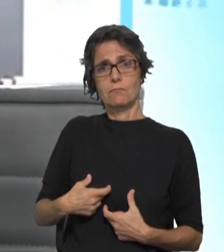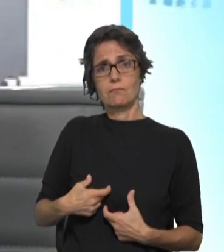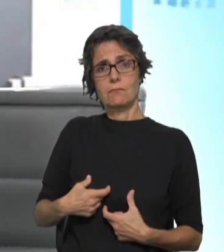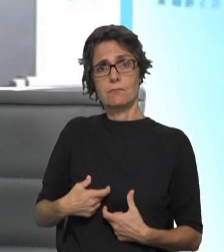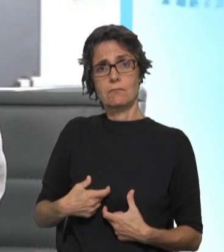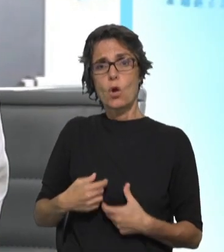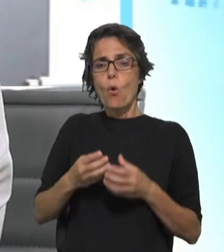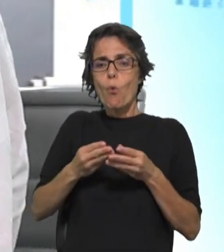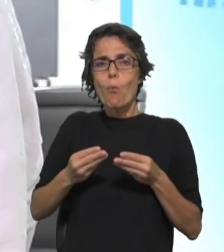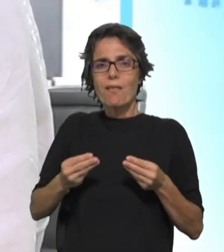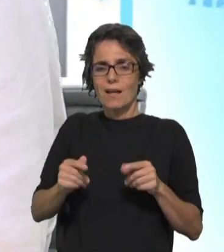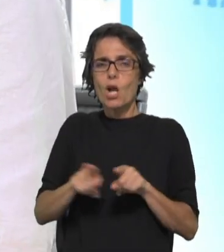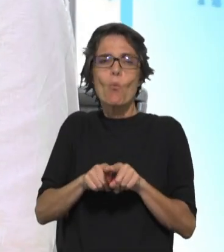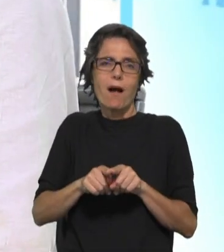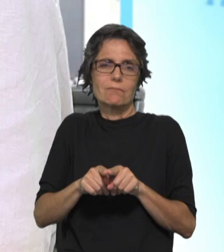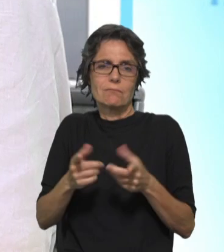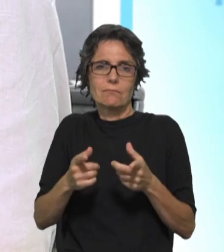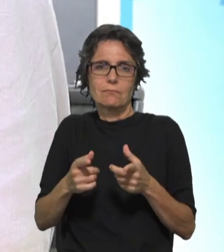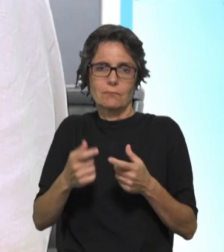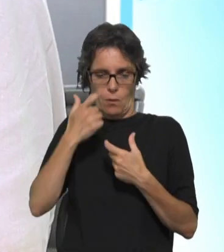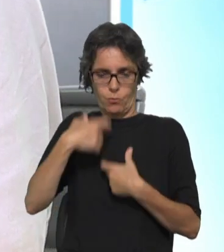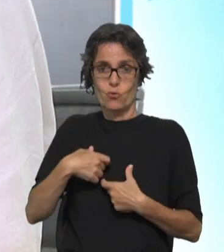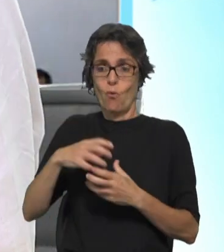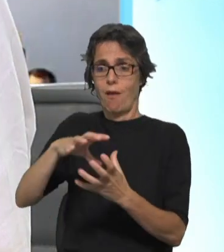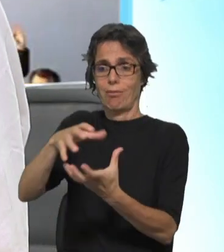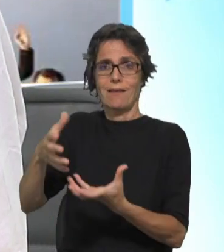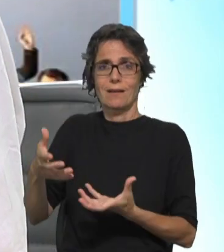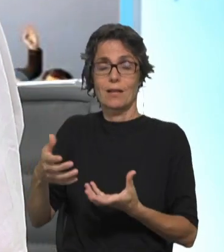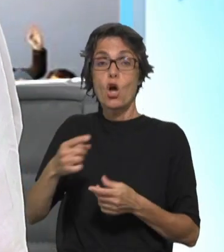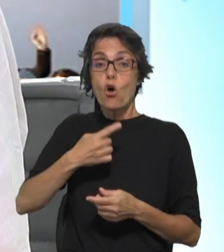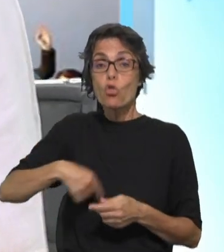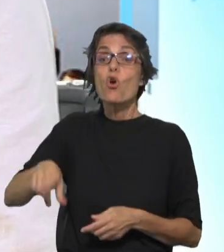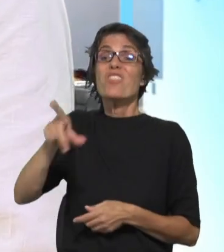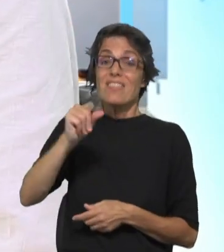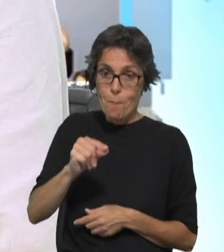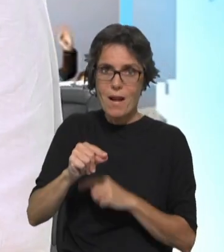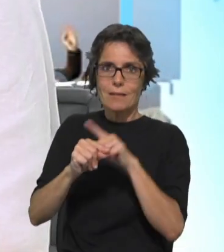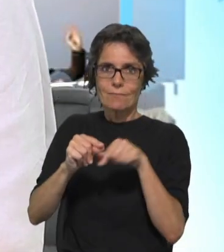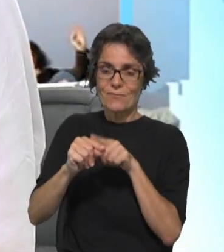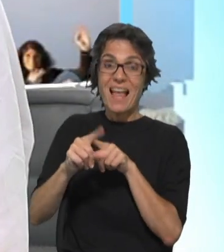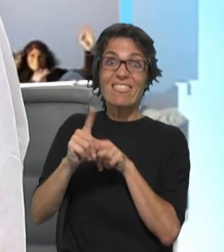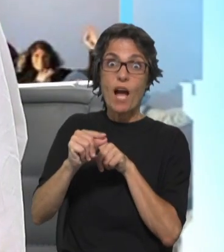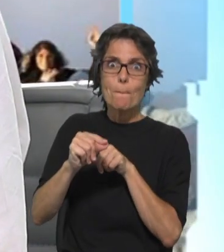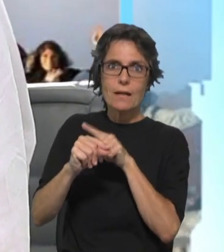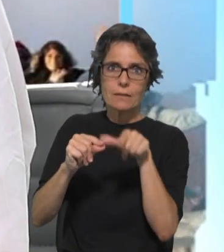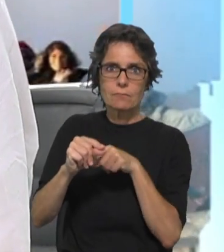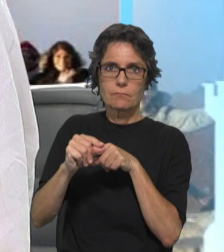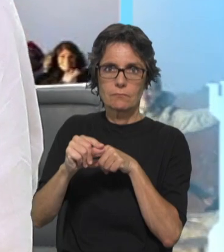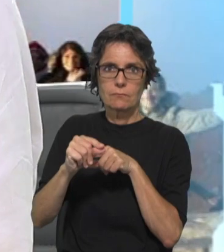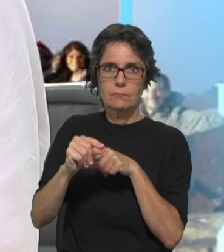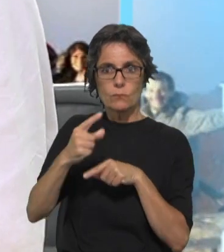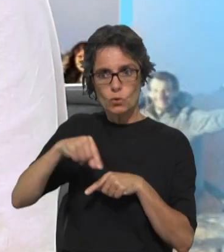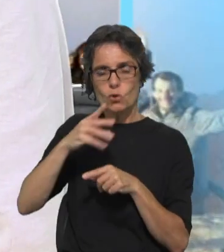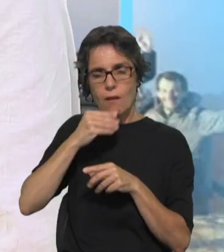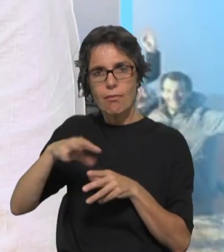material, deixem de dizer assim. E por isso a expressão também Somos Terra. Nós não somos só Terra. Temos outras